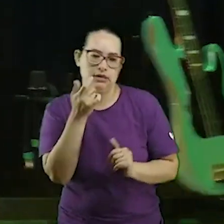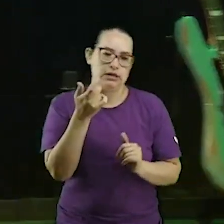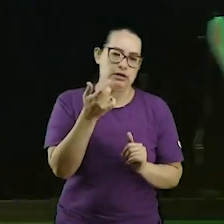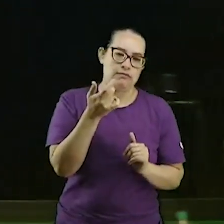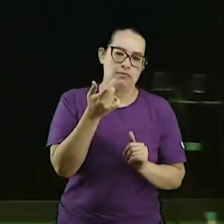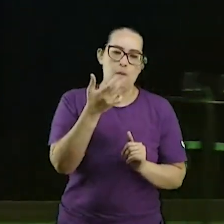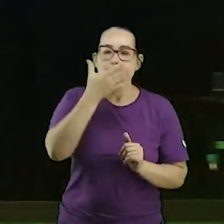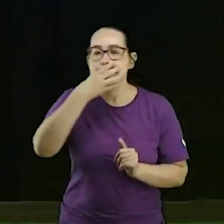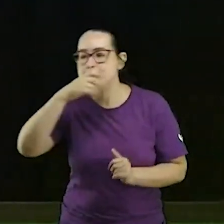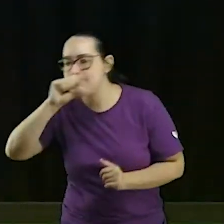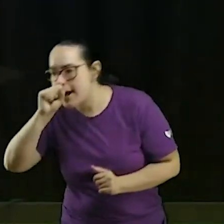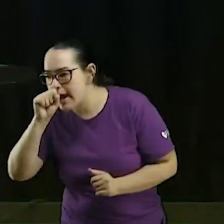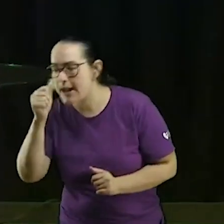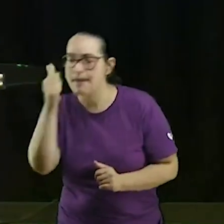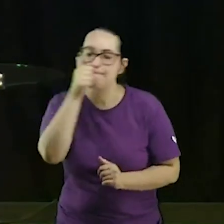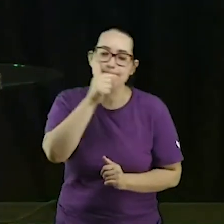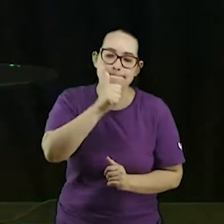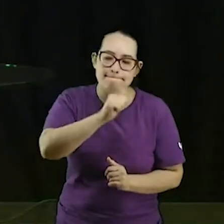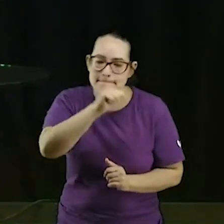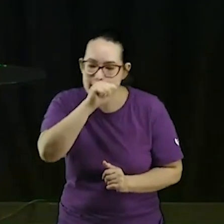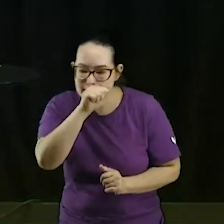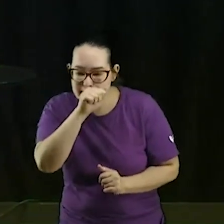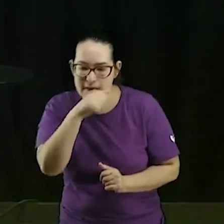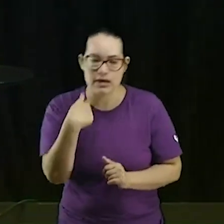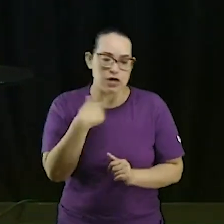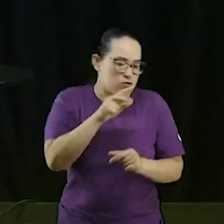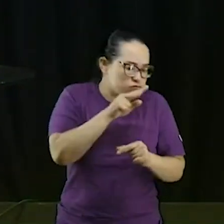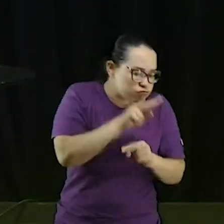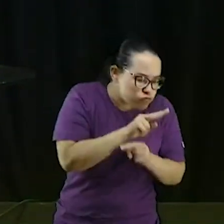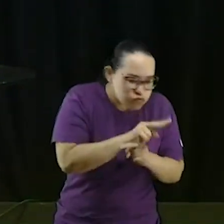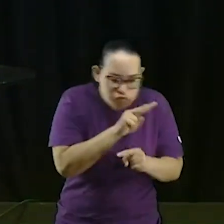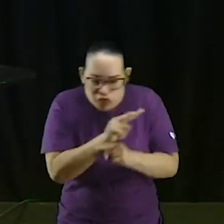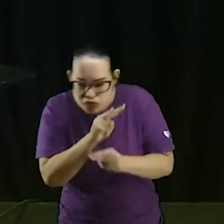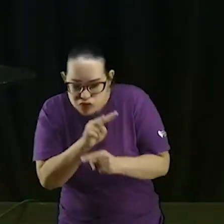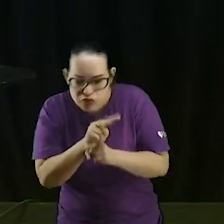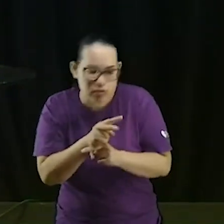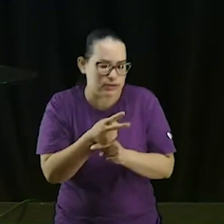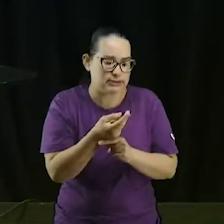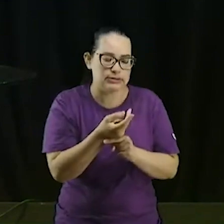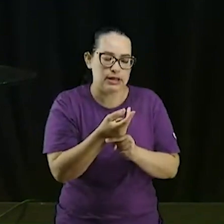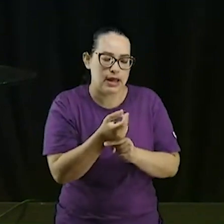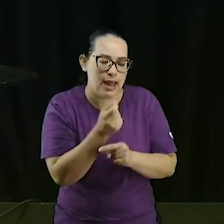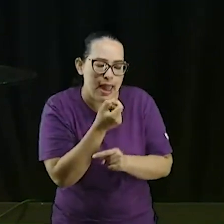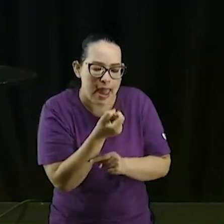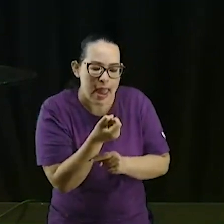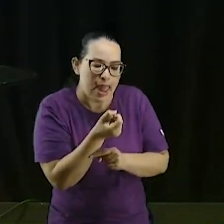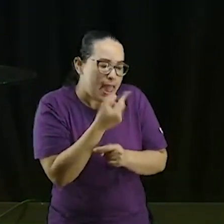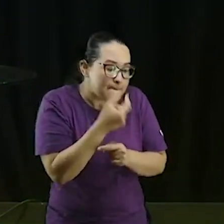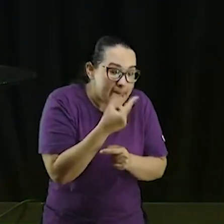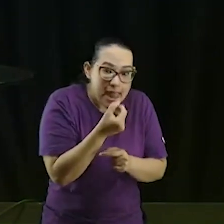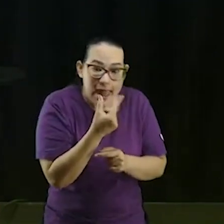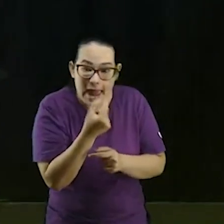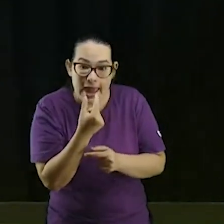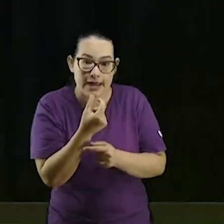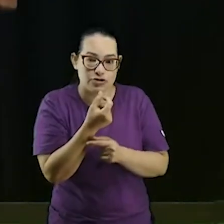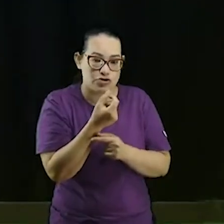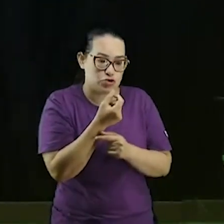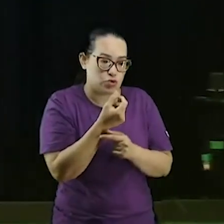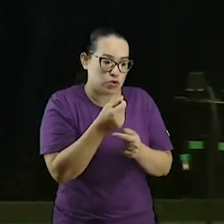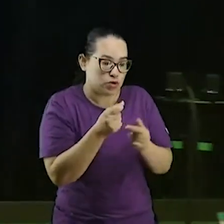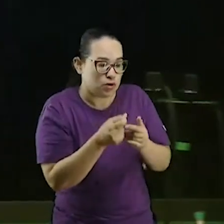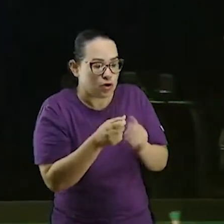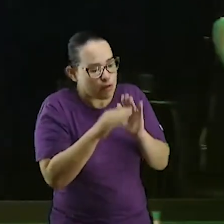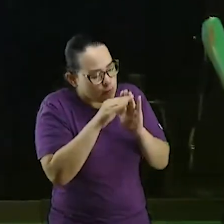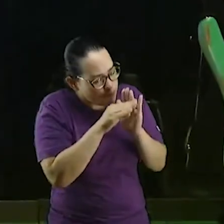mãe, e eu ministro na sua vida um remédio, eu estou servindo você com a cura sob